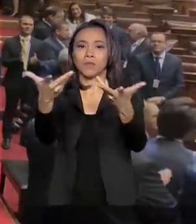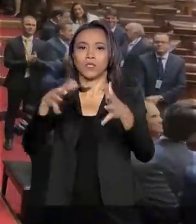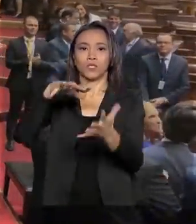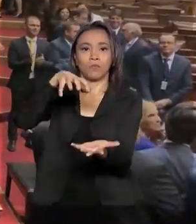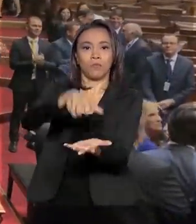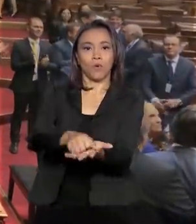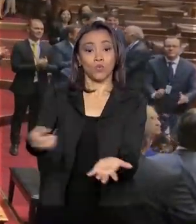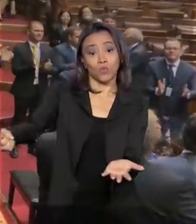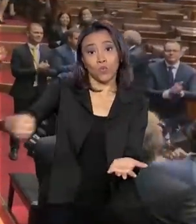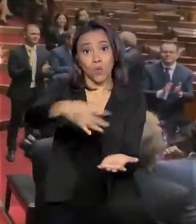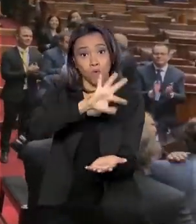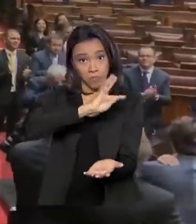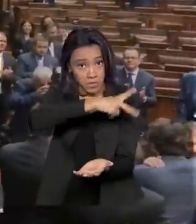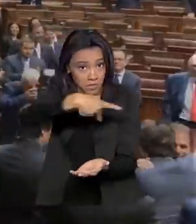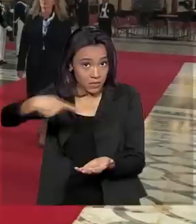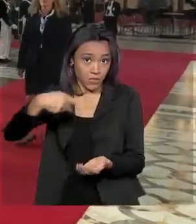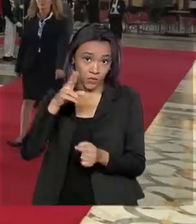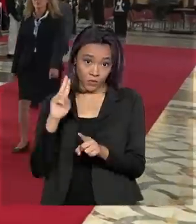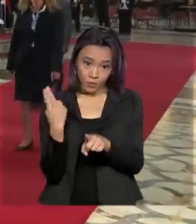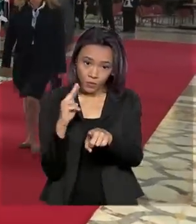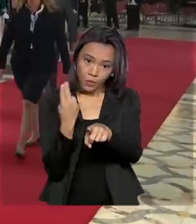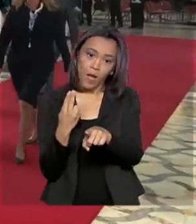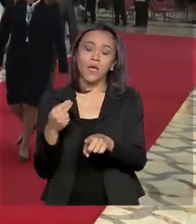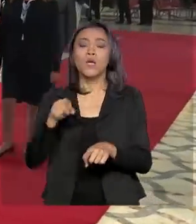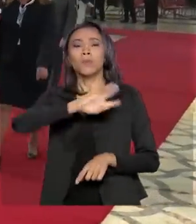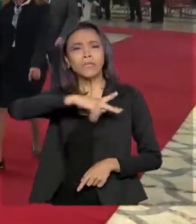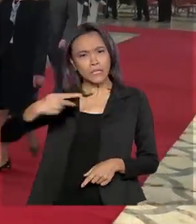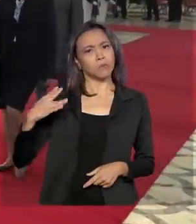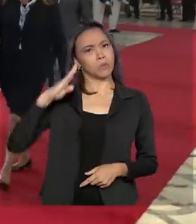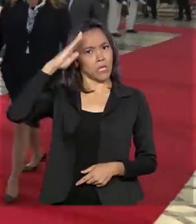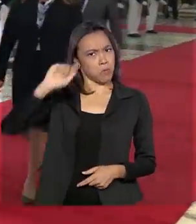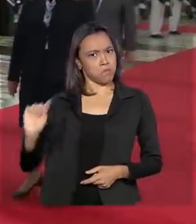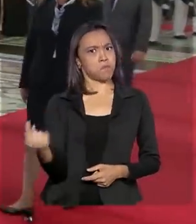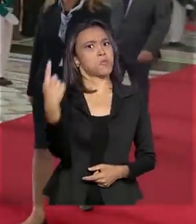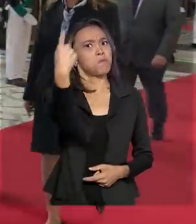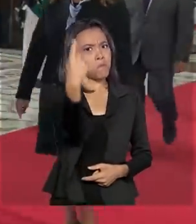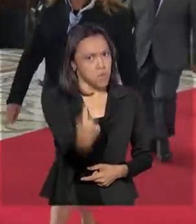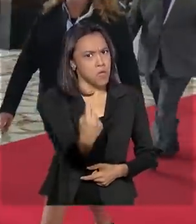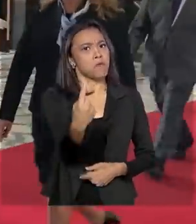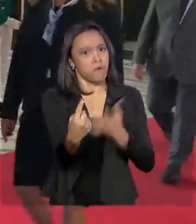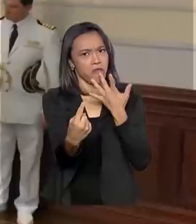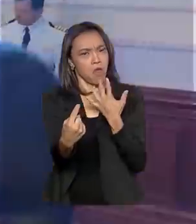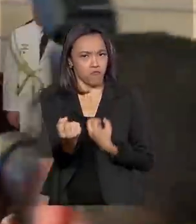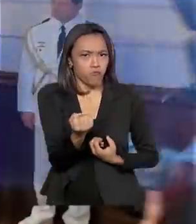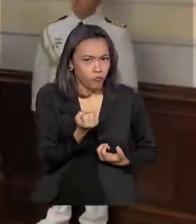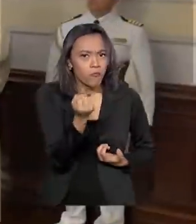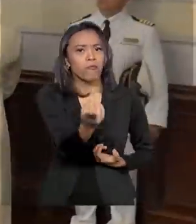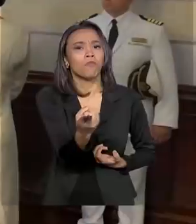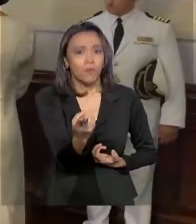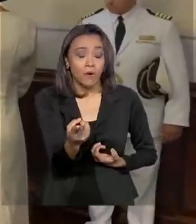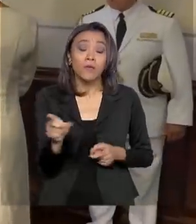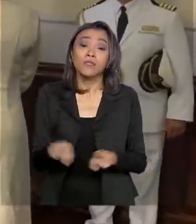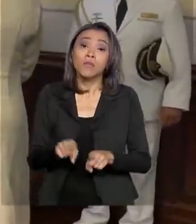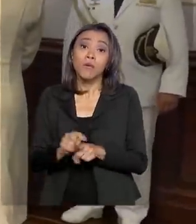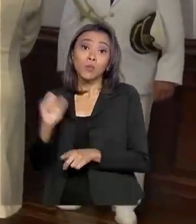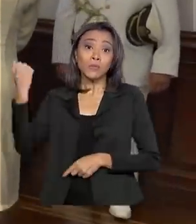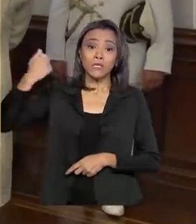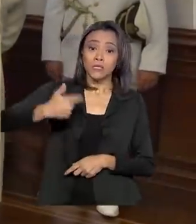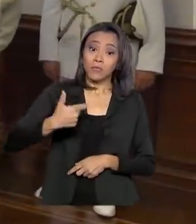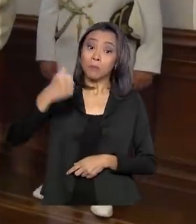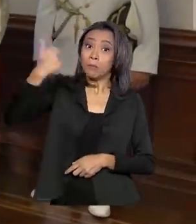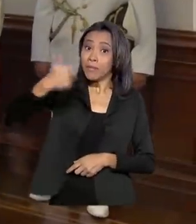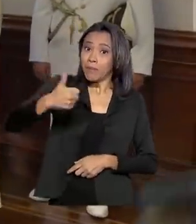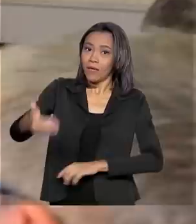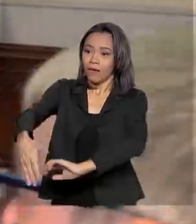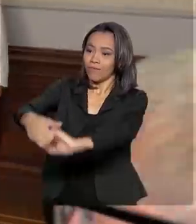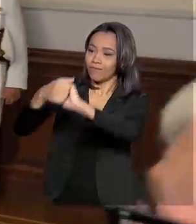do Uruguai, Lacalepol. Bolsonaro foi o primeiro chefe de Estado a confirmar presença e também o primeiro a cumprimentá-lo